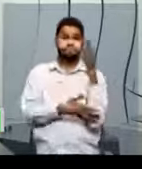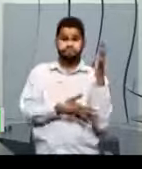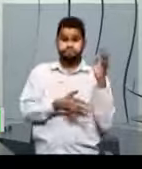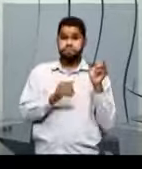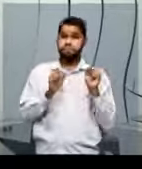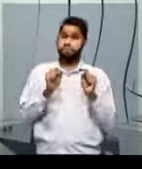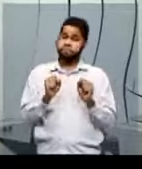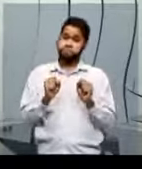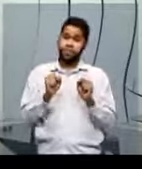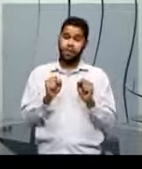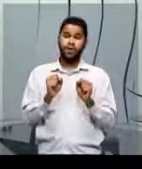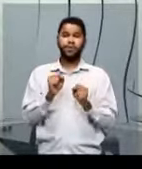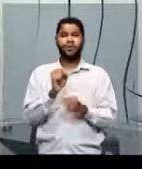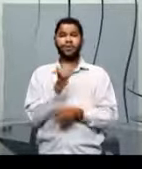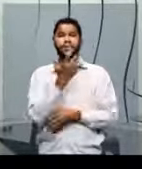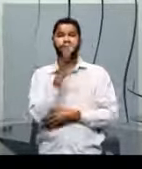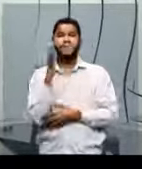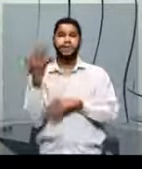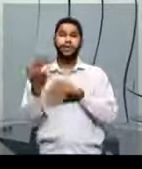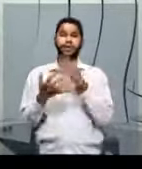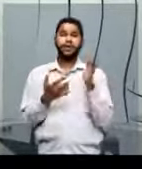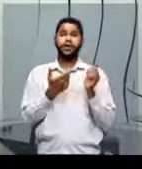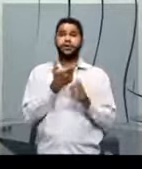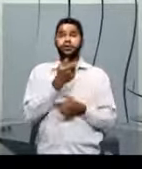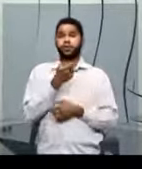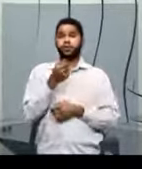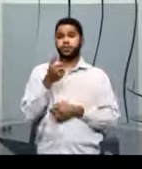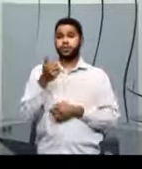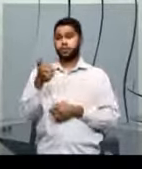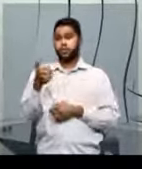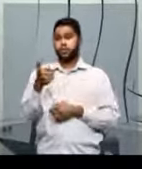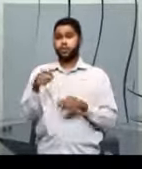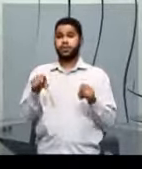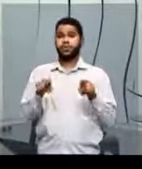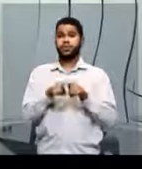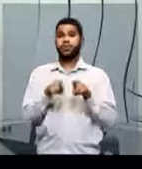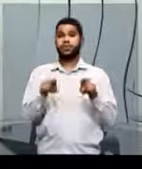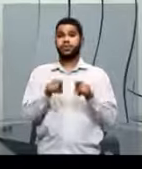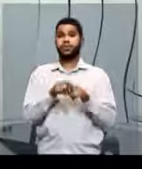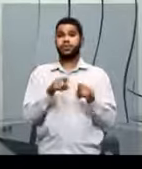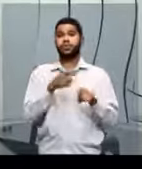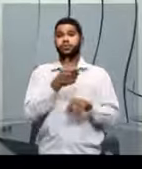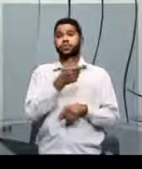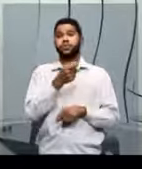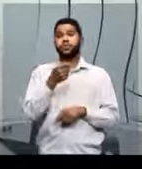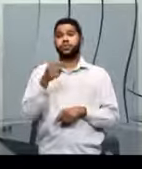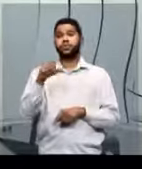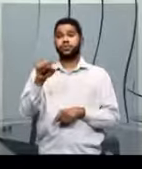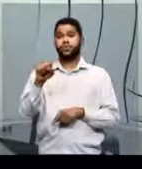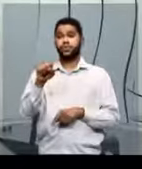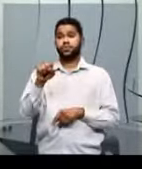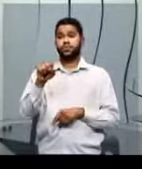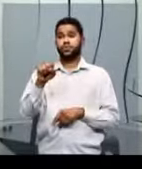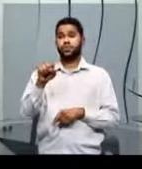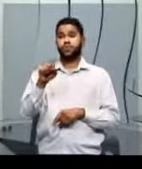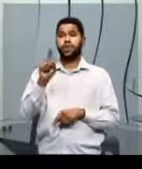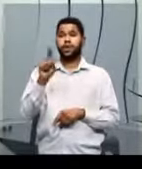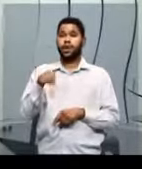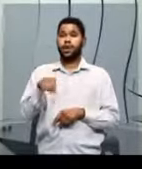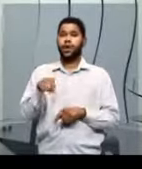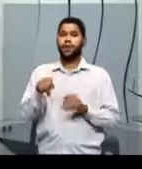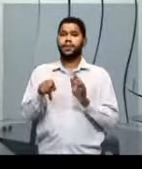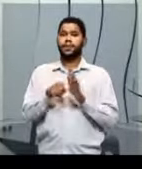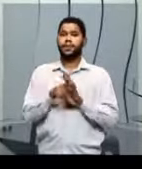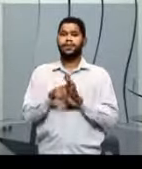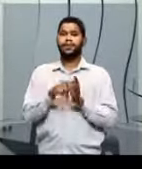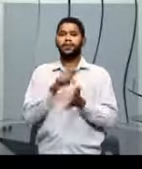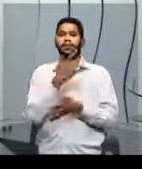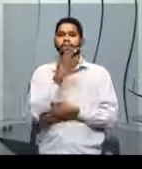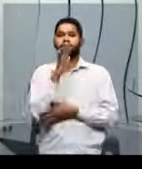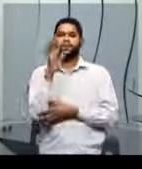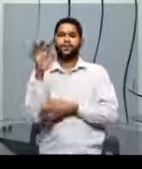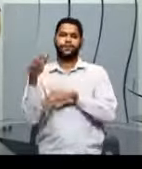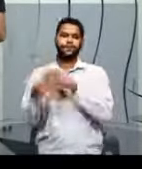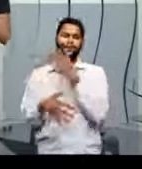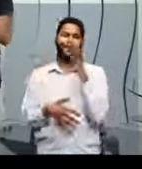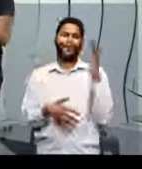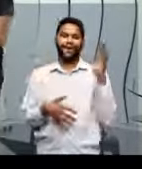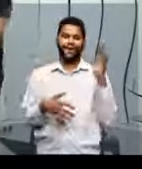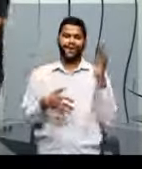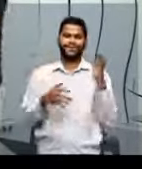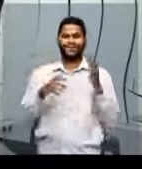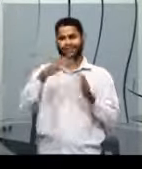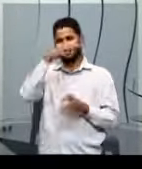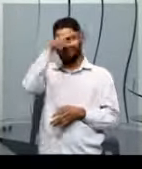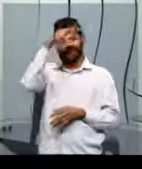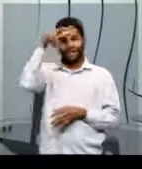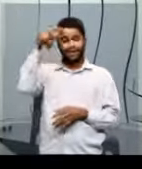Mas, olha, meio ambiente já caiu em 2001 e caiu também em 2008. Em 2008 foi sobre floresta amazônica. Então,